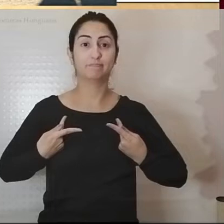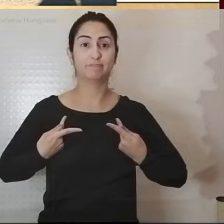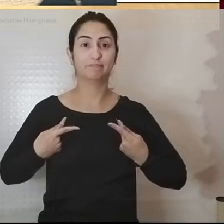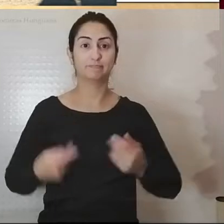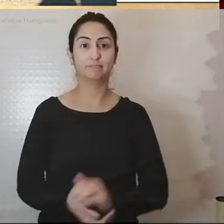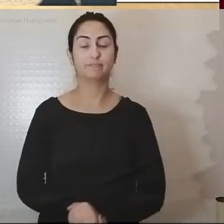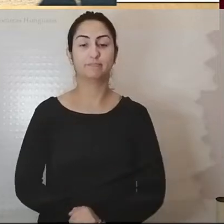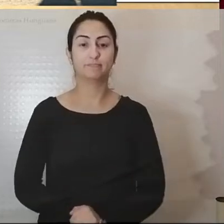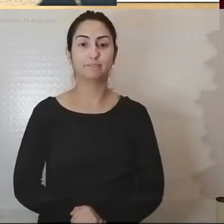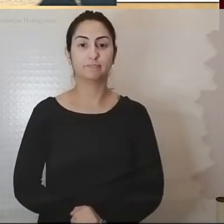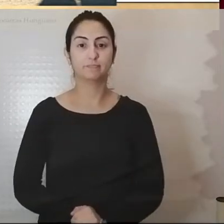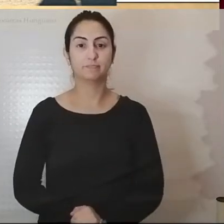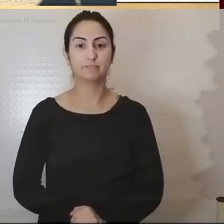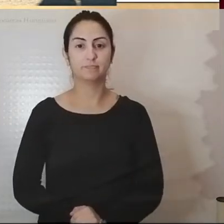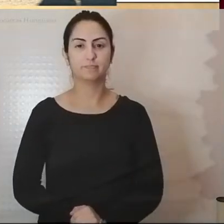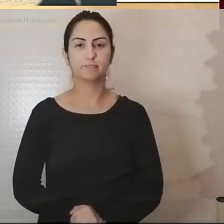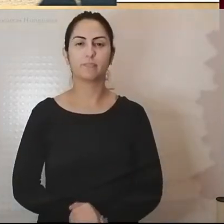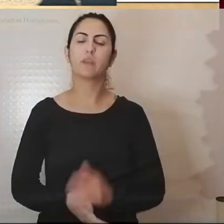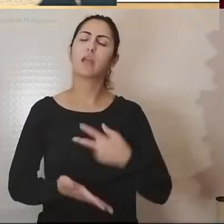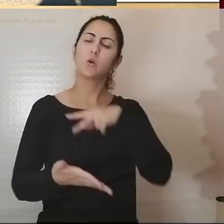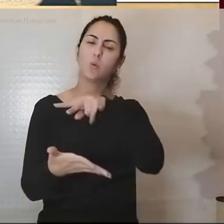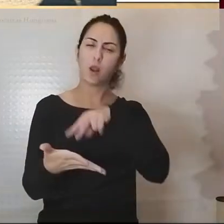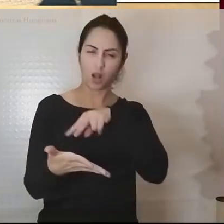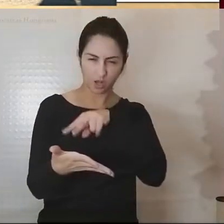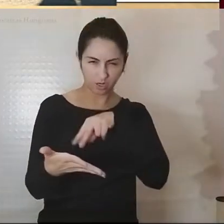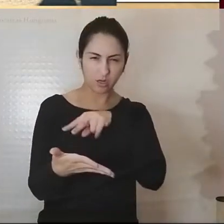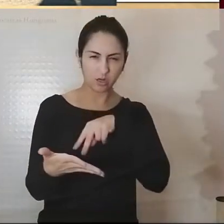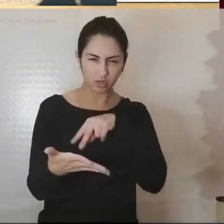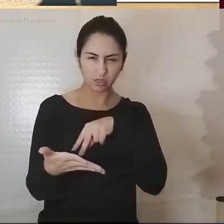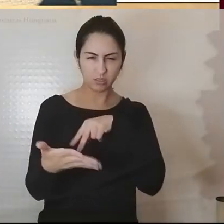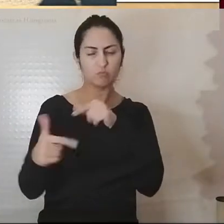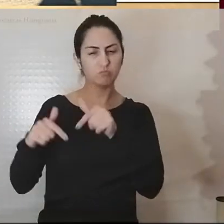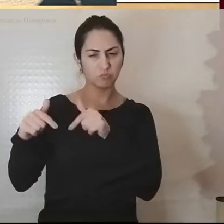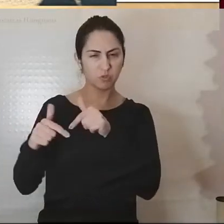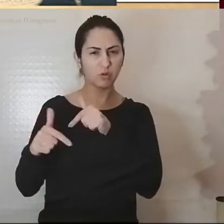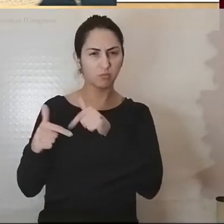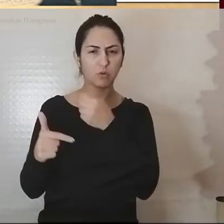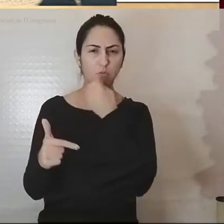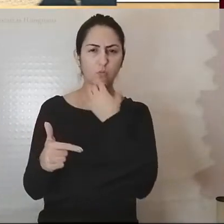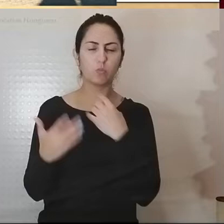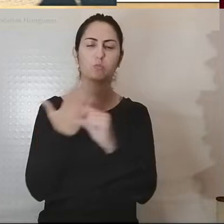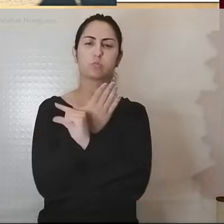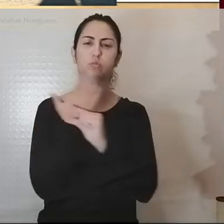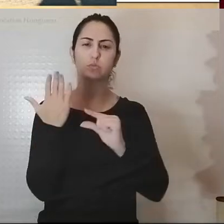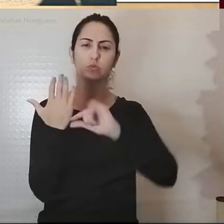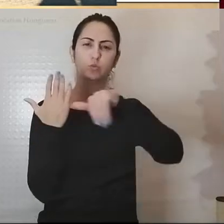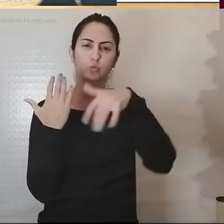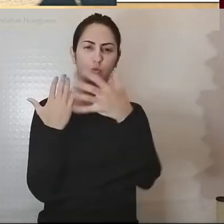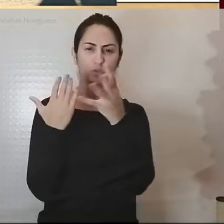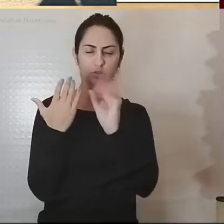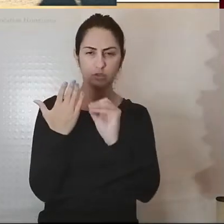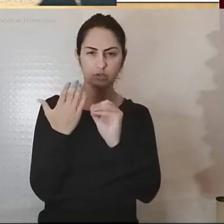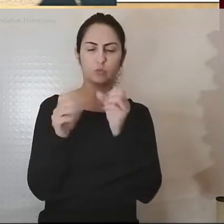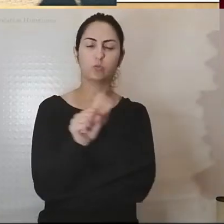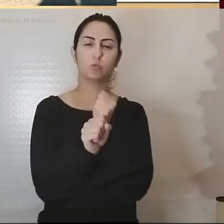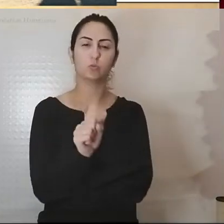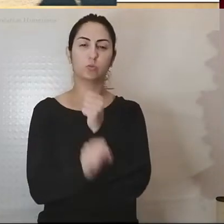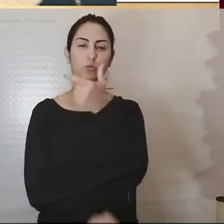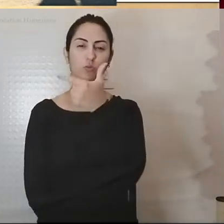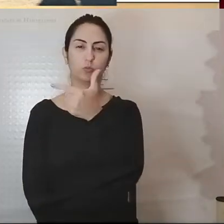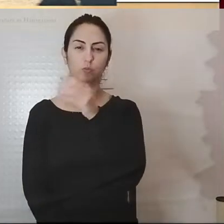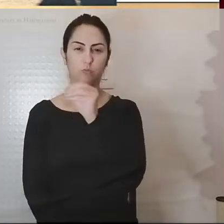Eu li recentemente um trabalho interessante do João Bill e Peter Locke, de 2017,